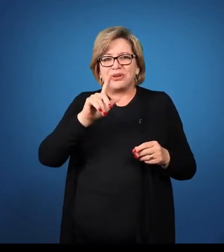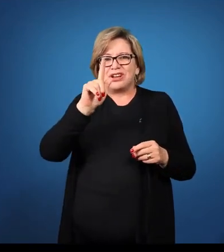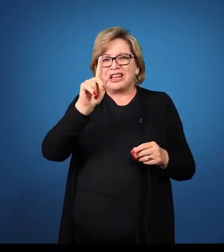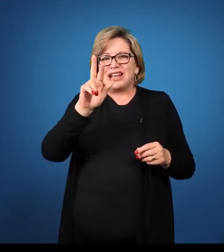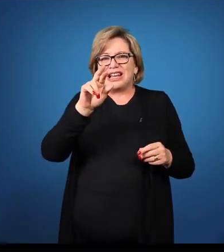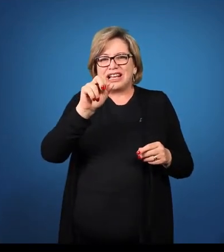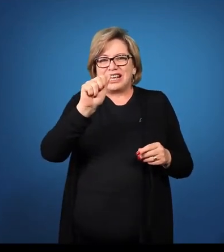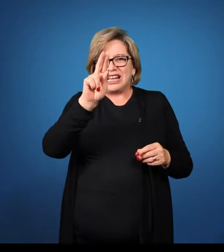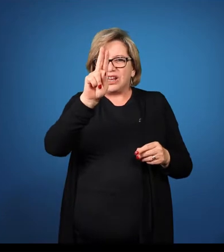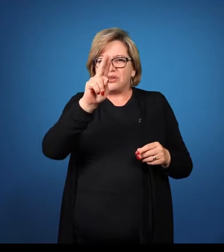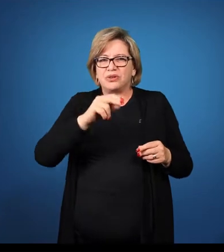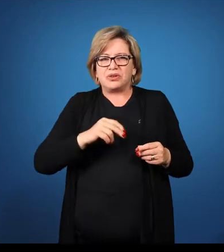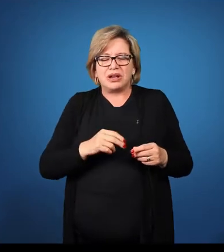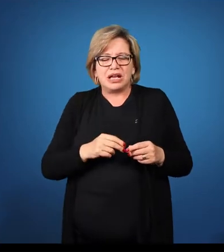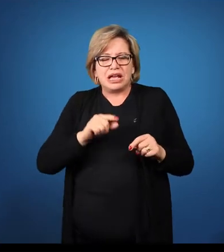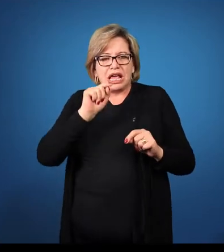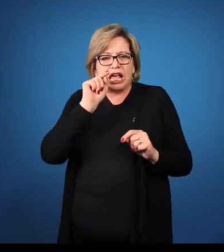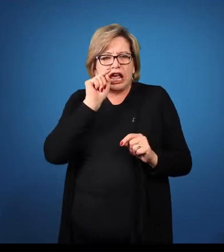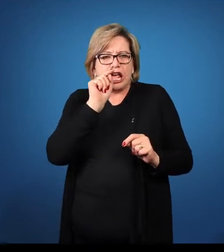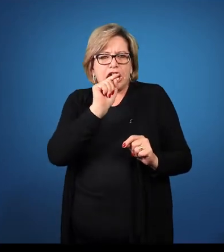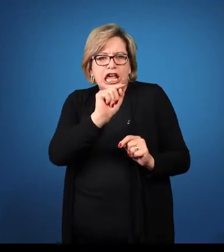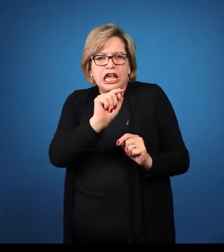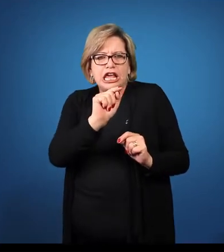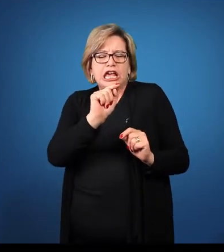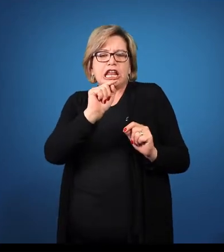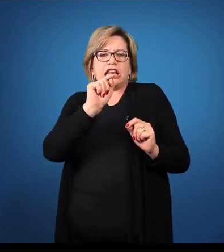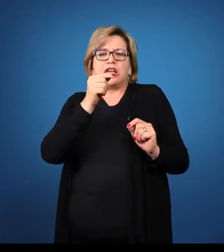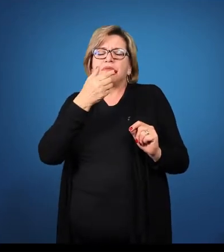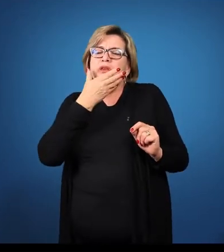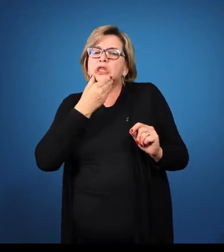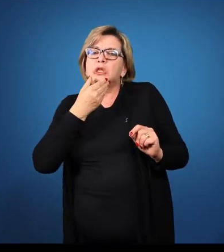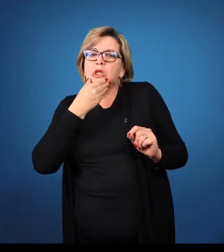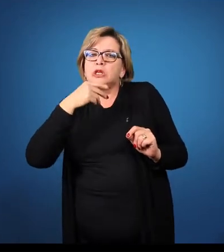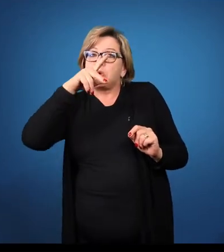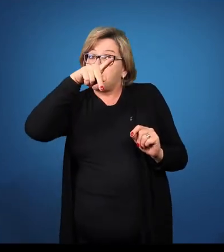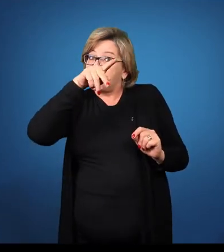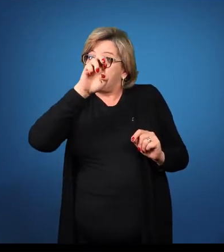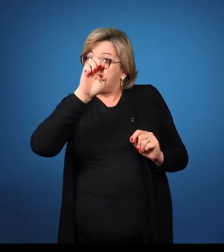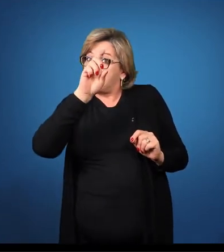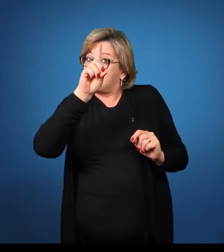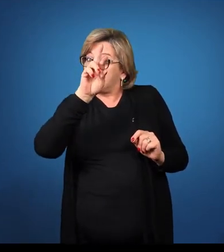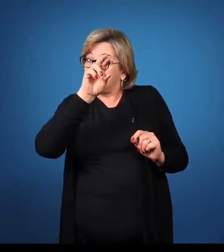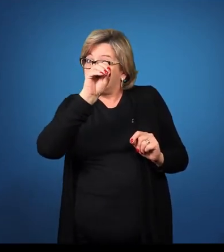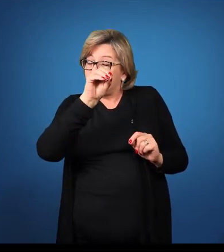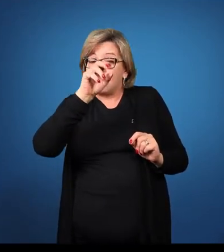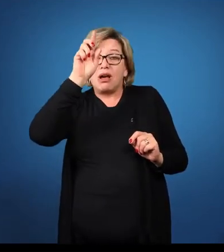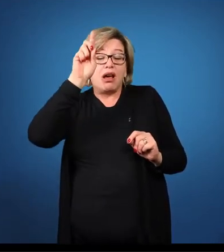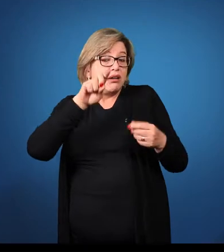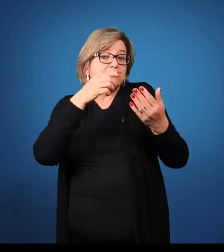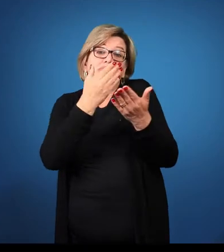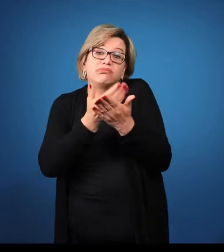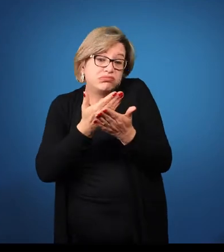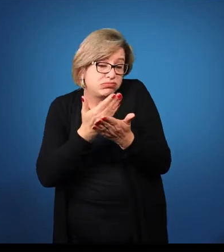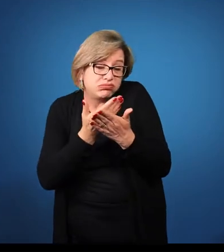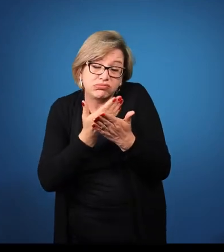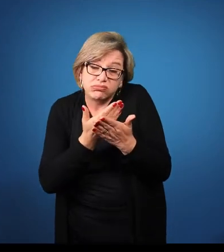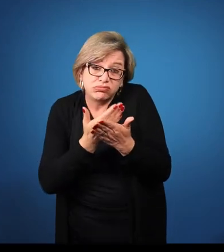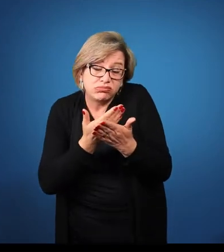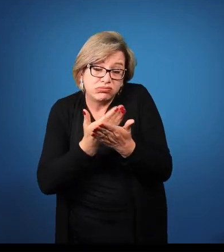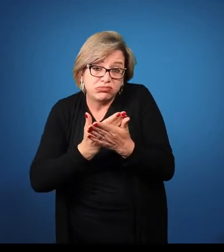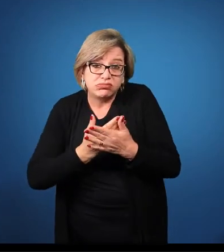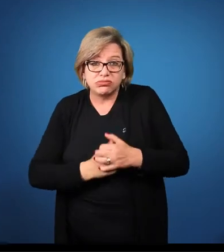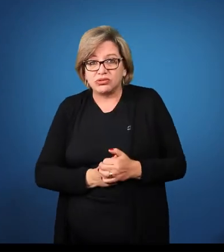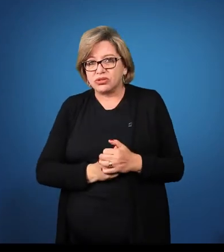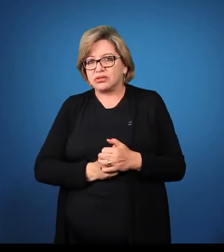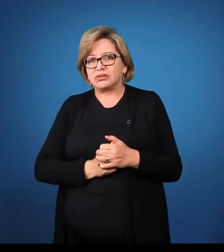se eu digo, Pedro é estudioso. Você tem o grau normal. O grau normal.